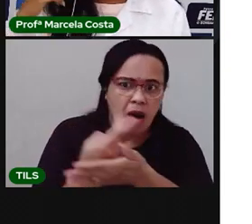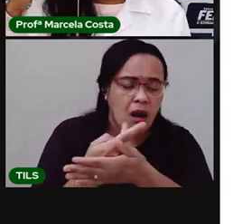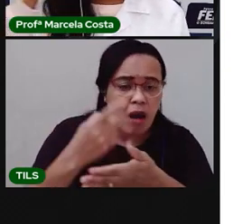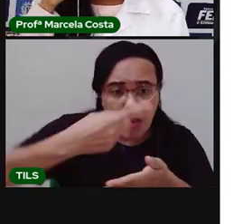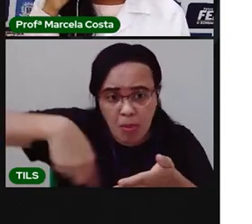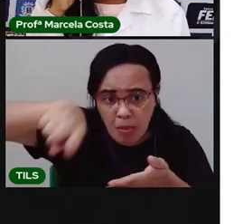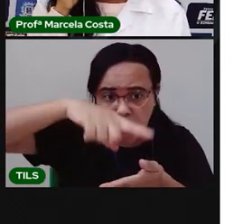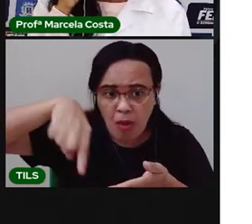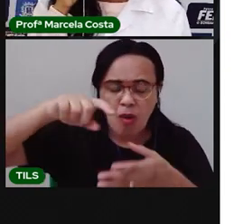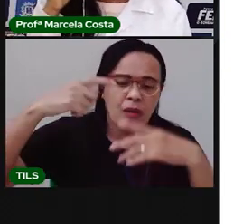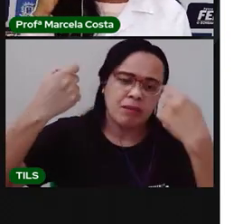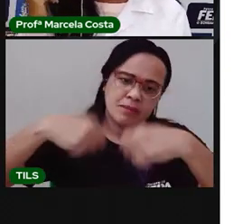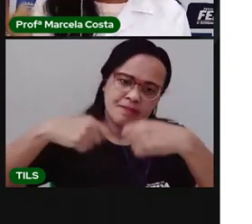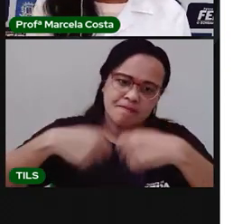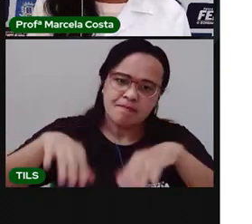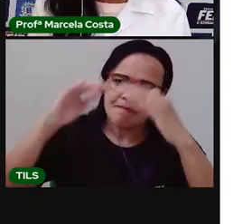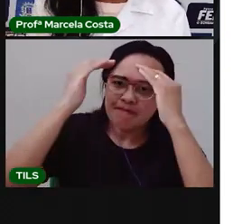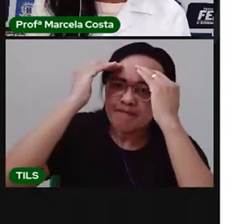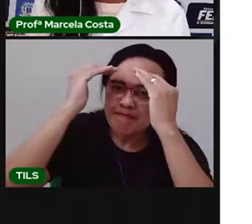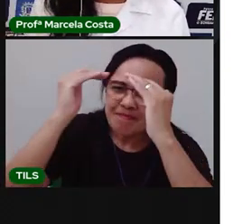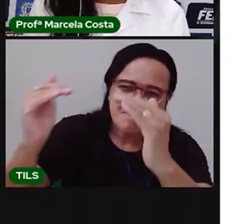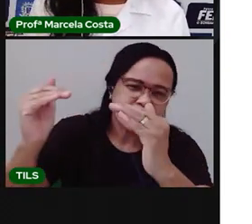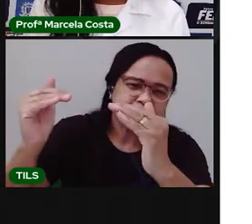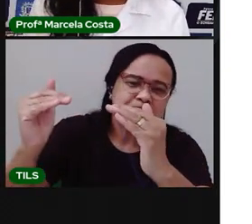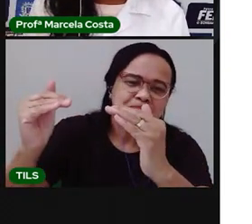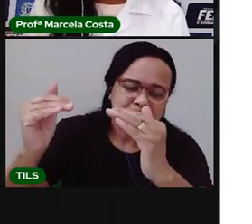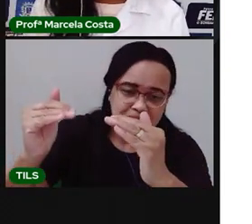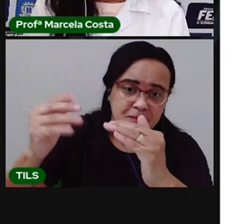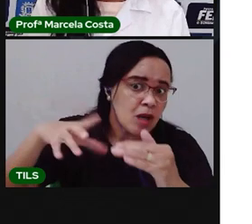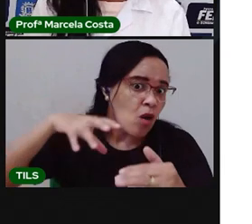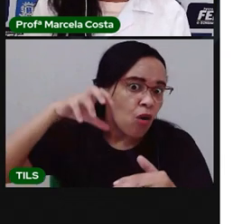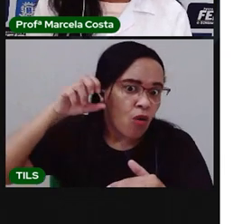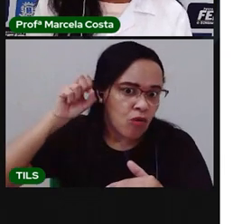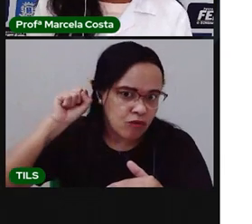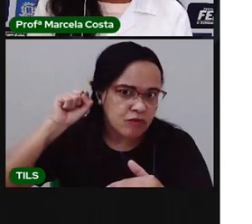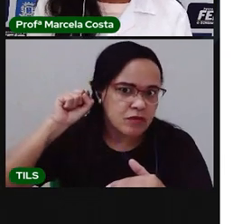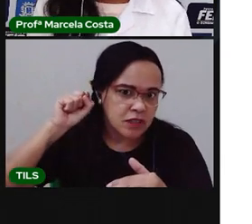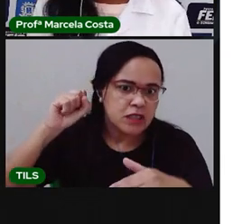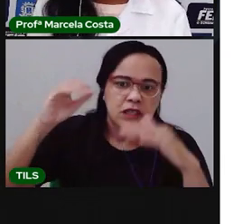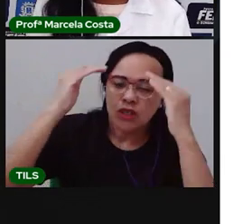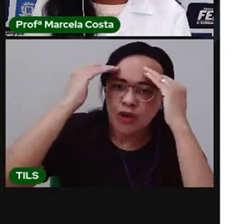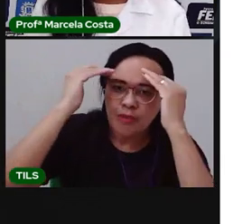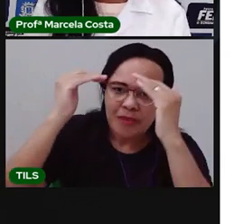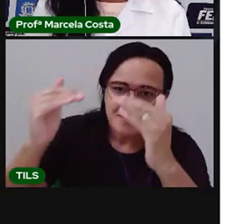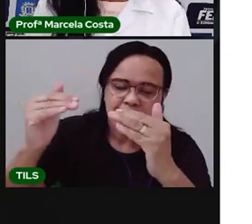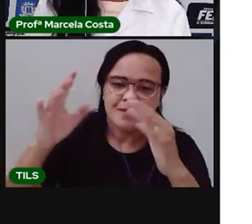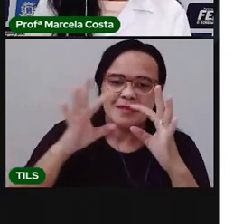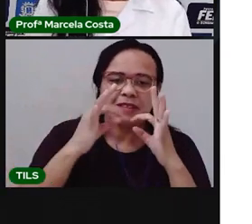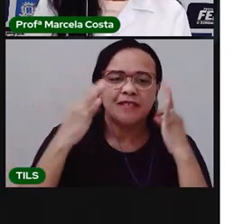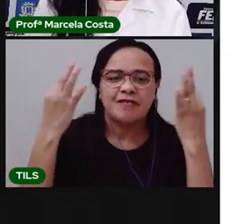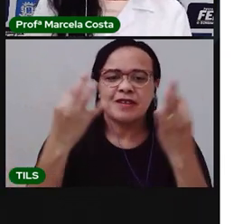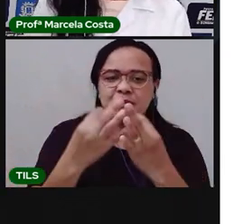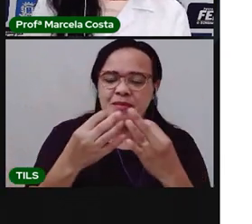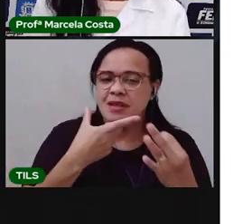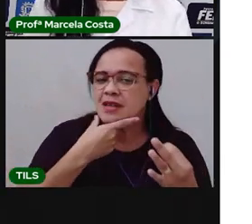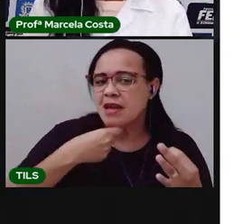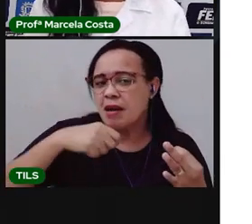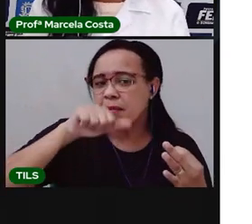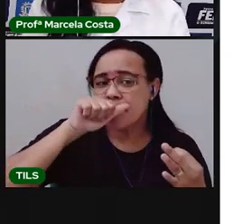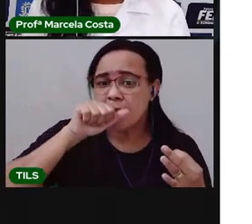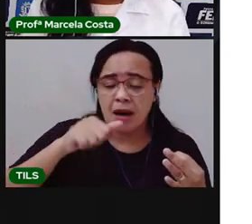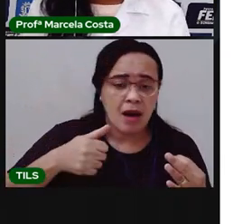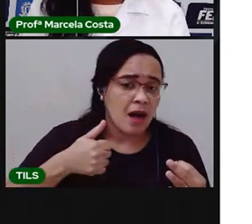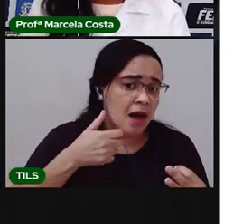Precisa ouvir e obedecer os nossos responsáveis, os pais, os professores, as